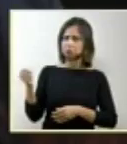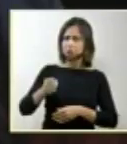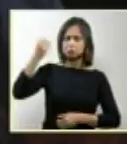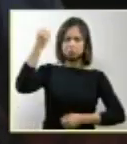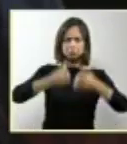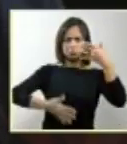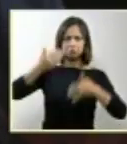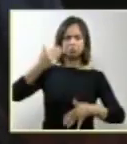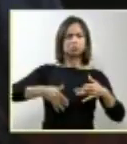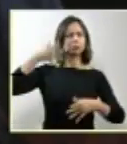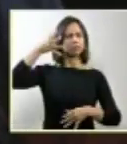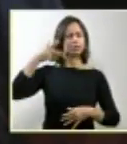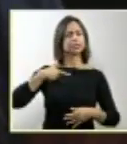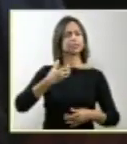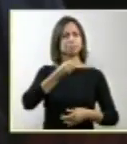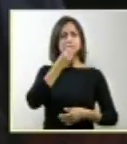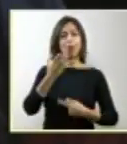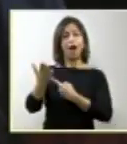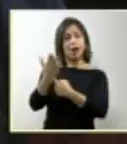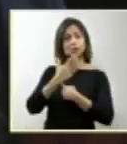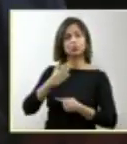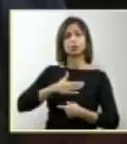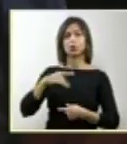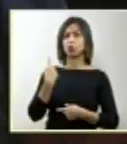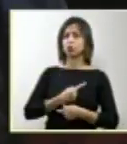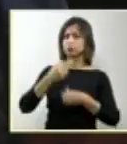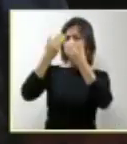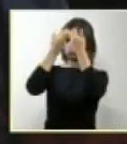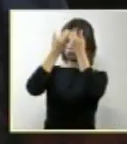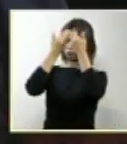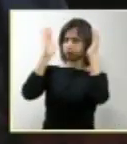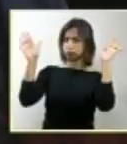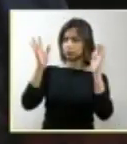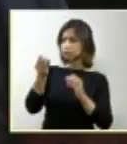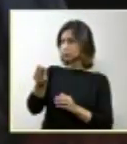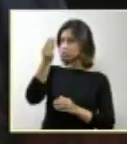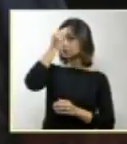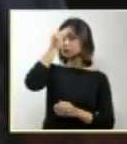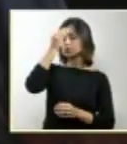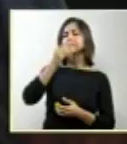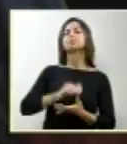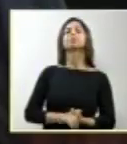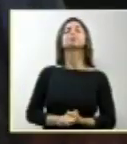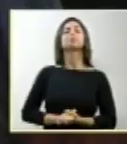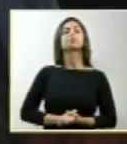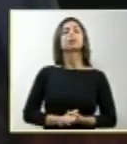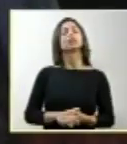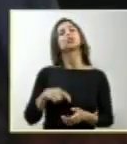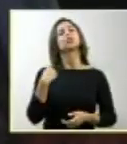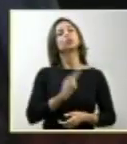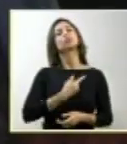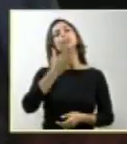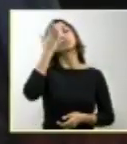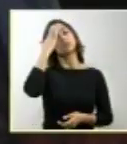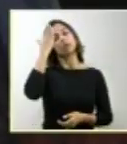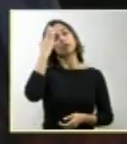julgamento que se impõe quando as questões são a nós trazidas. Nós todos sabemos que em medicina